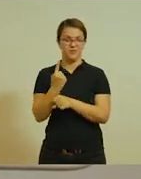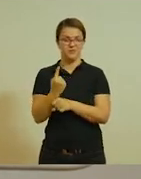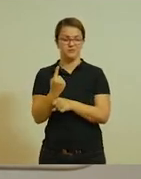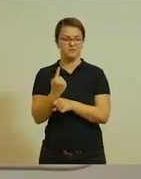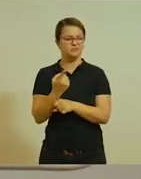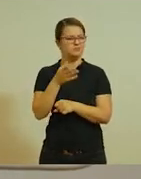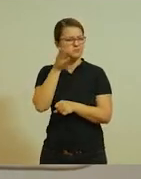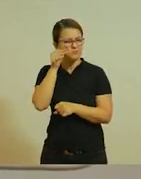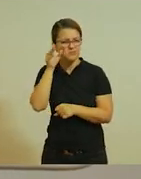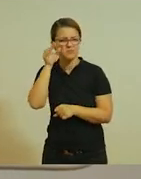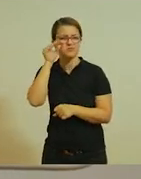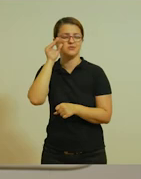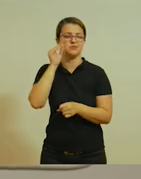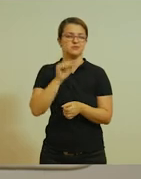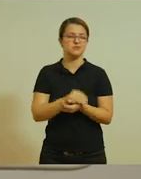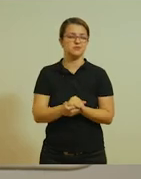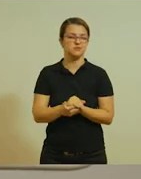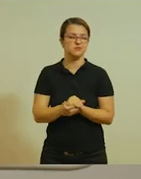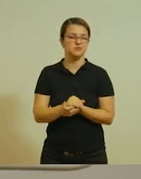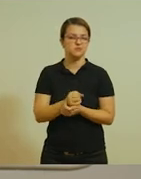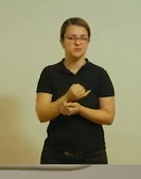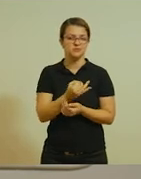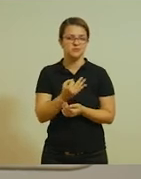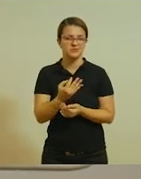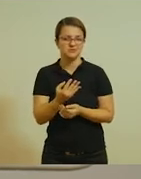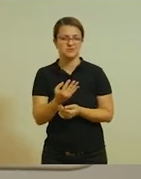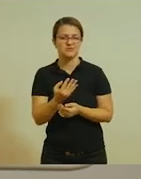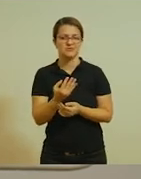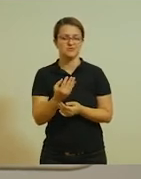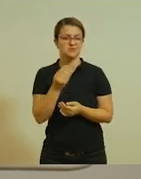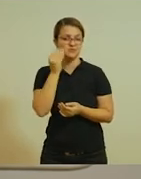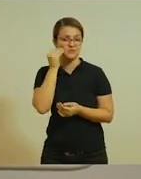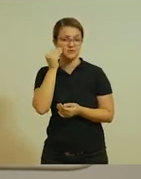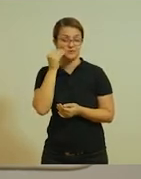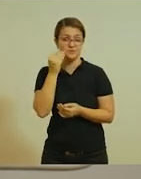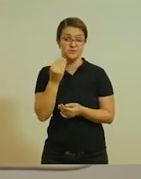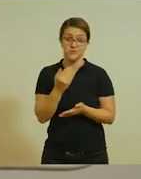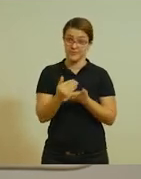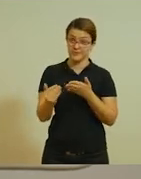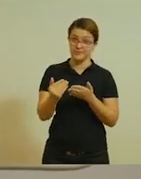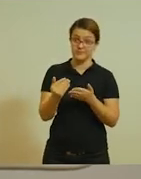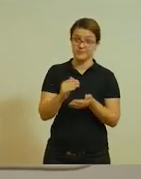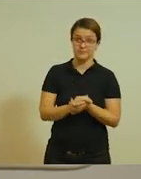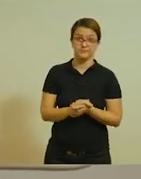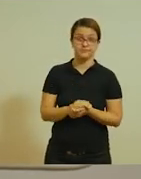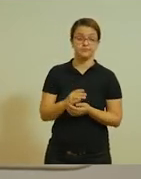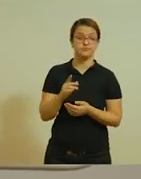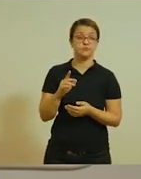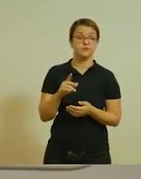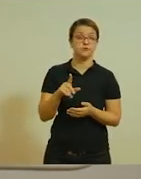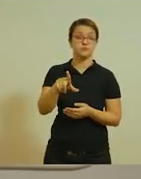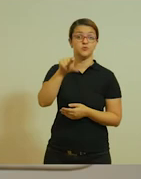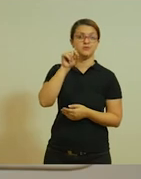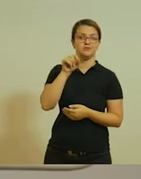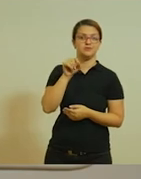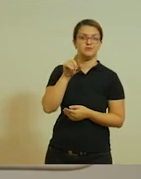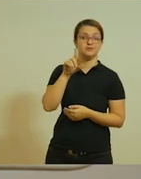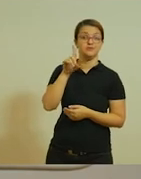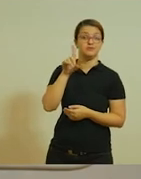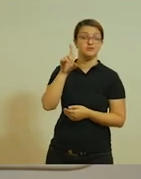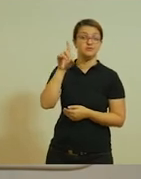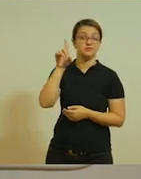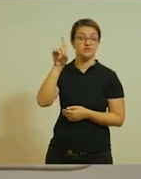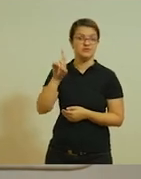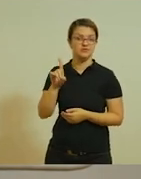É interessante também vocês definirem uma quantidade de rodadas. Então, vamos lá. Estou escolhendo mão